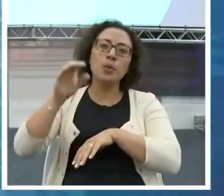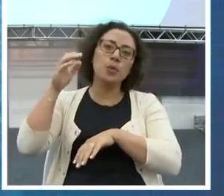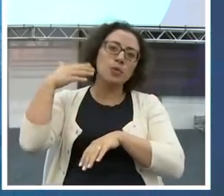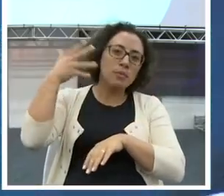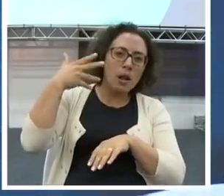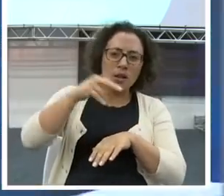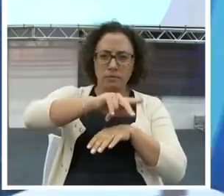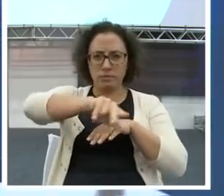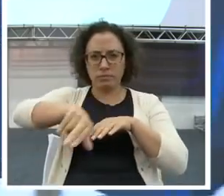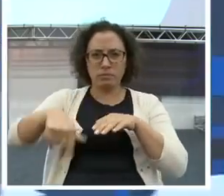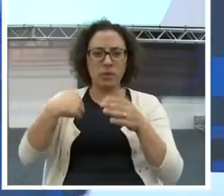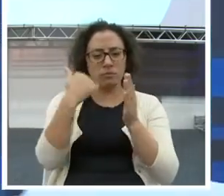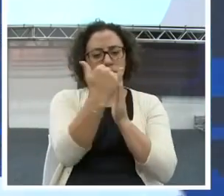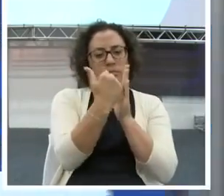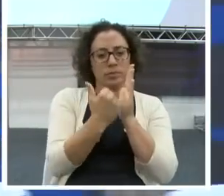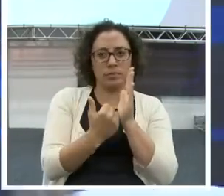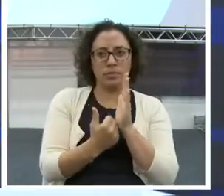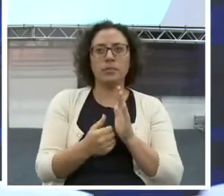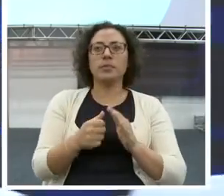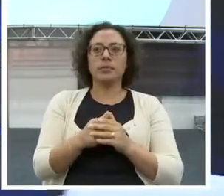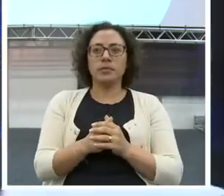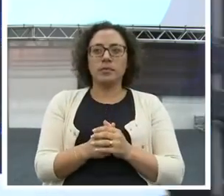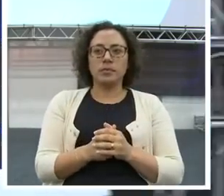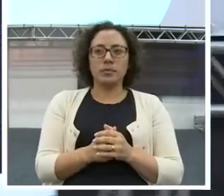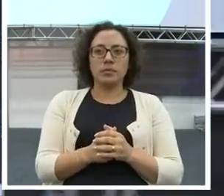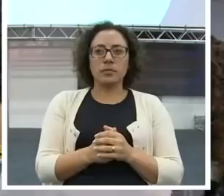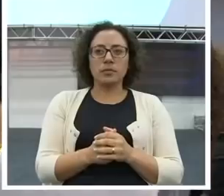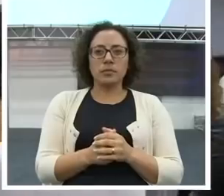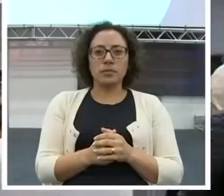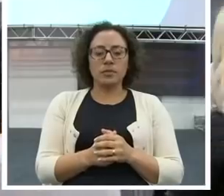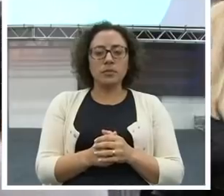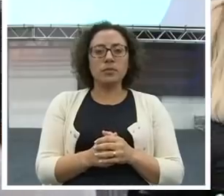Que nos colocam lá. Você tem que olhar, tomar cuidado com quem você anda.